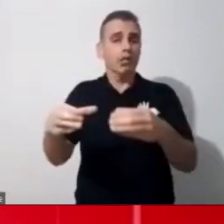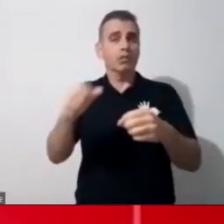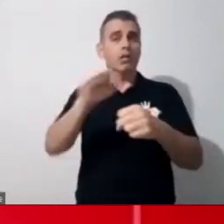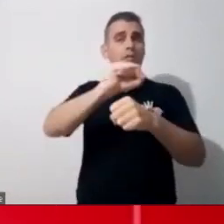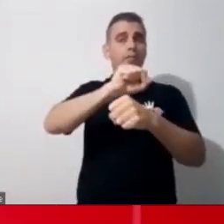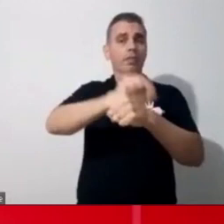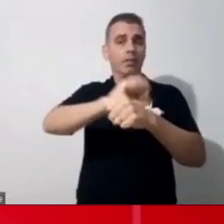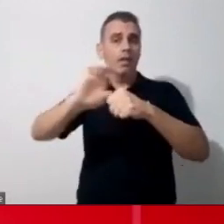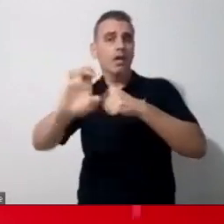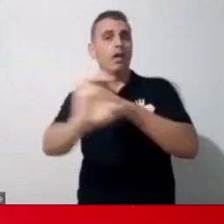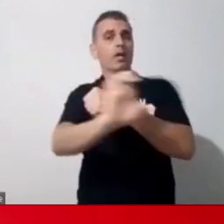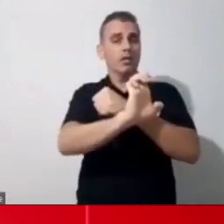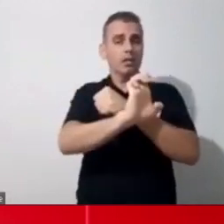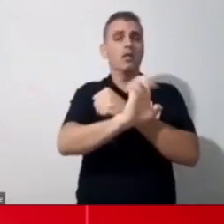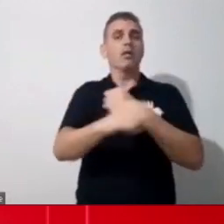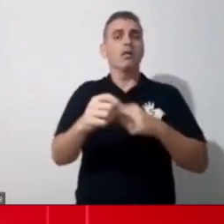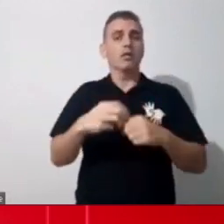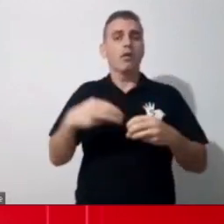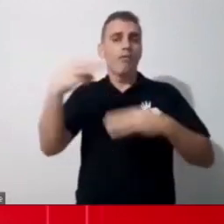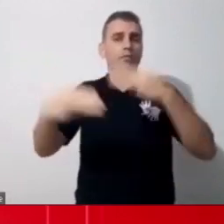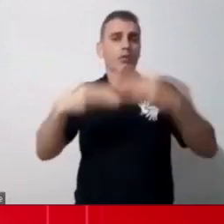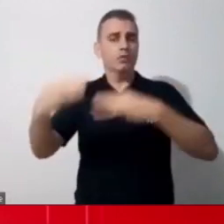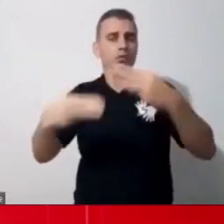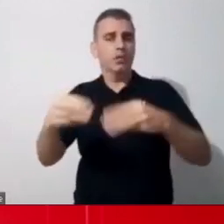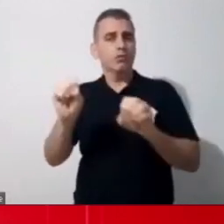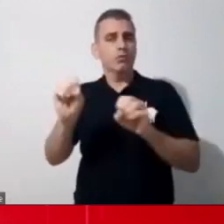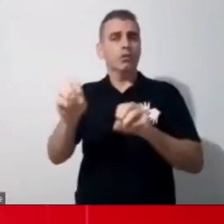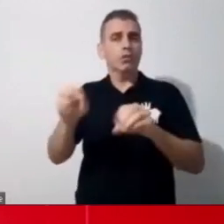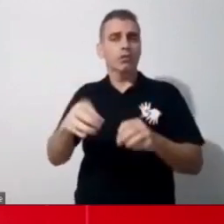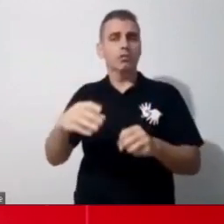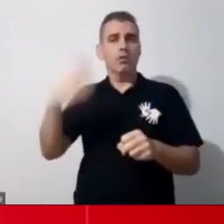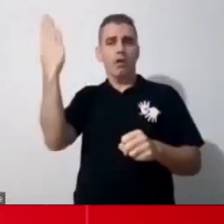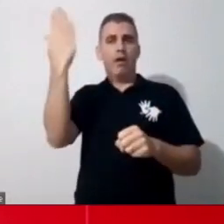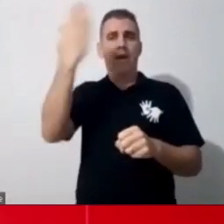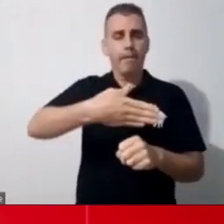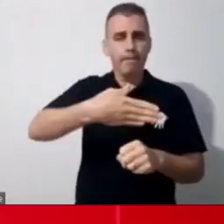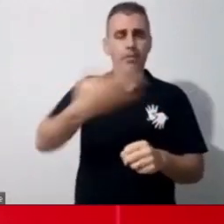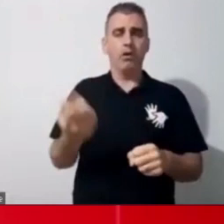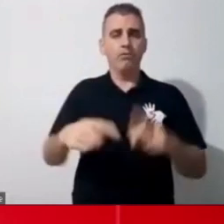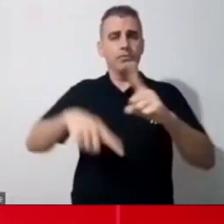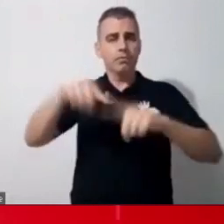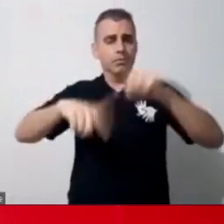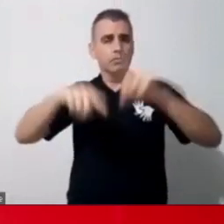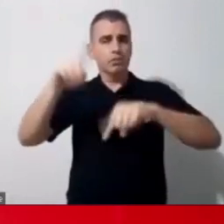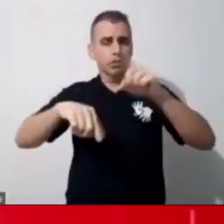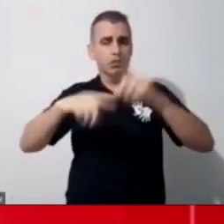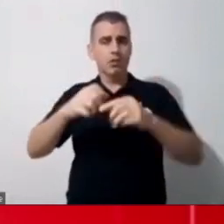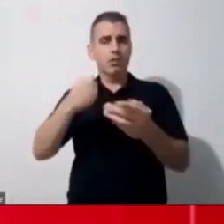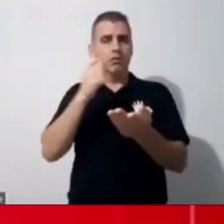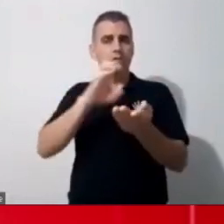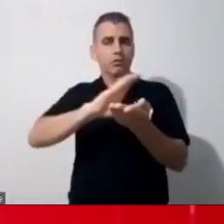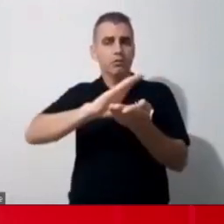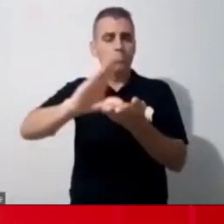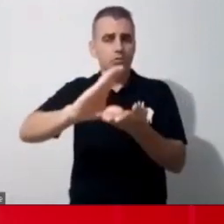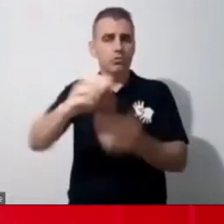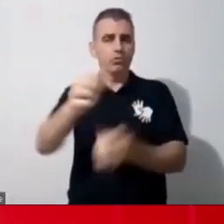que o Ministério aprova e que vem material para o uso daqueles alunos. Então, assim, ele pode, sim, né, ser